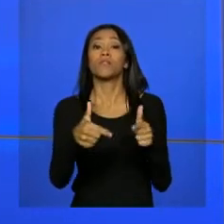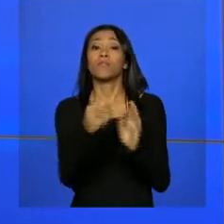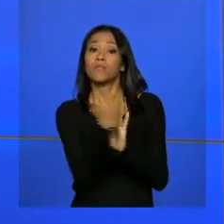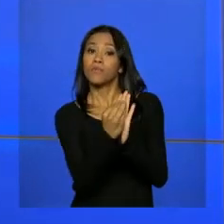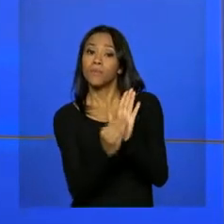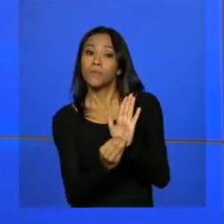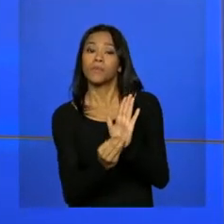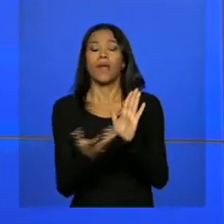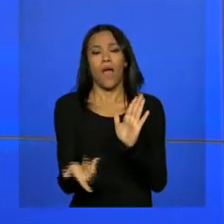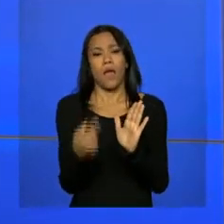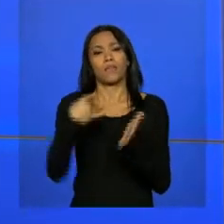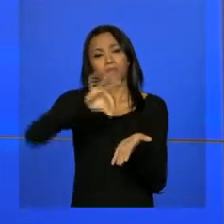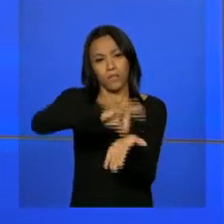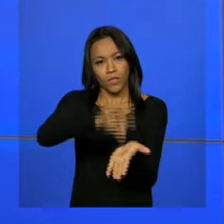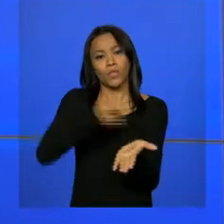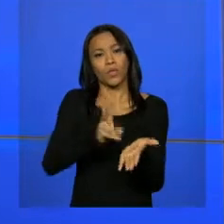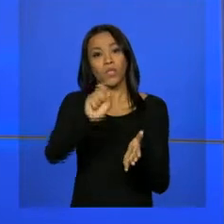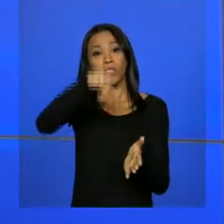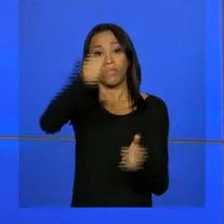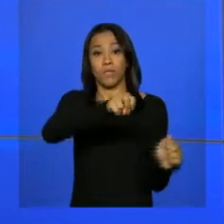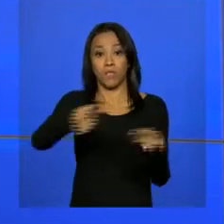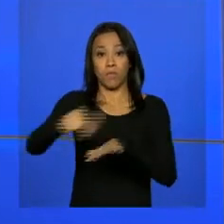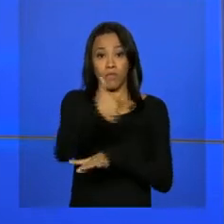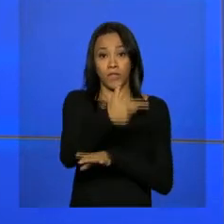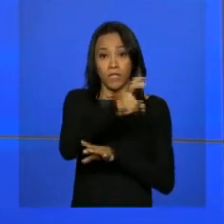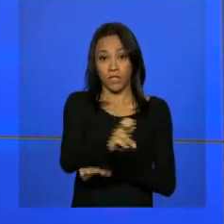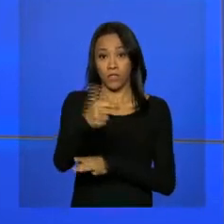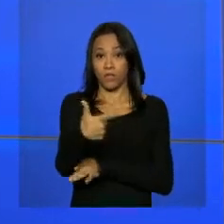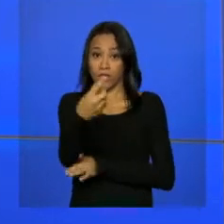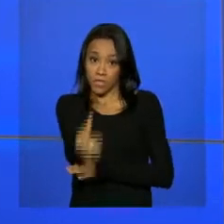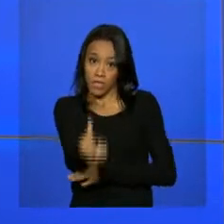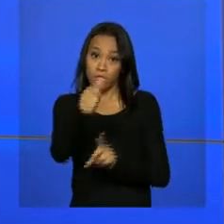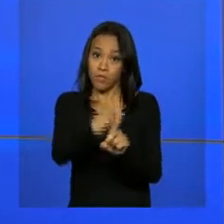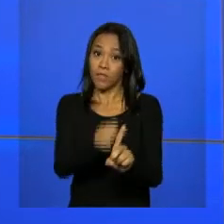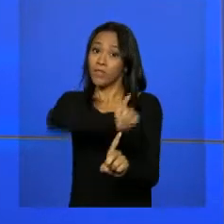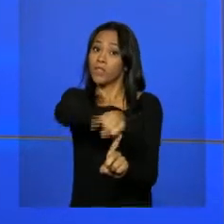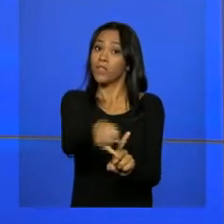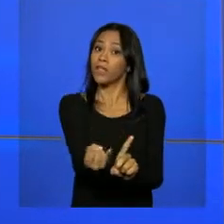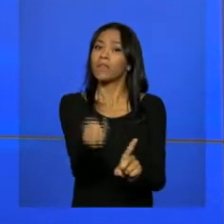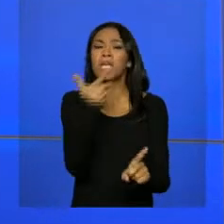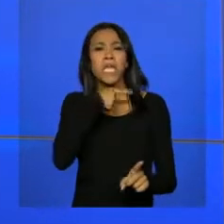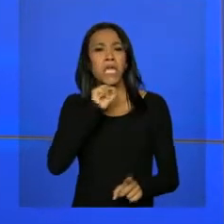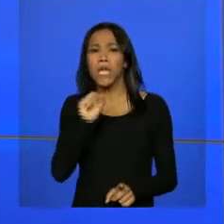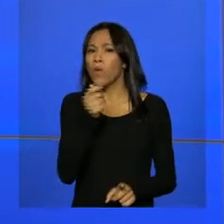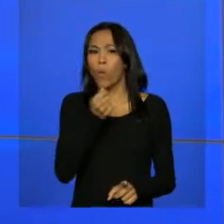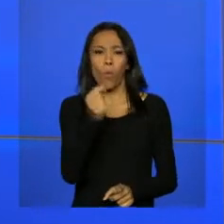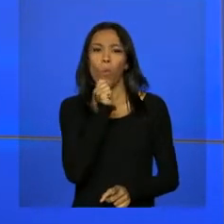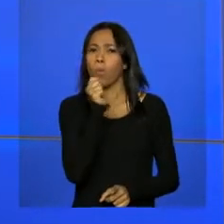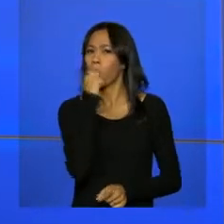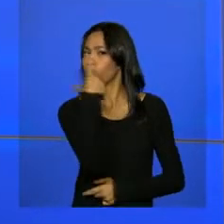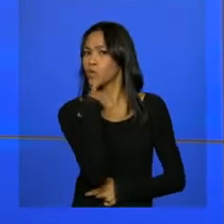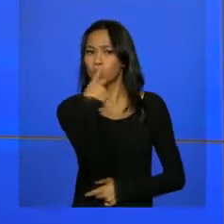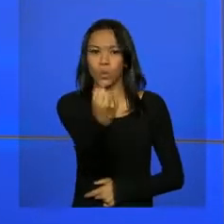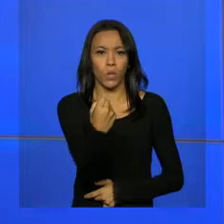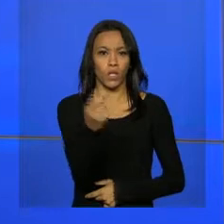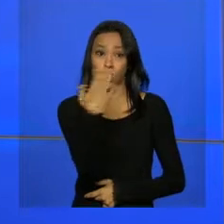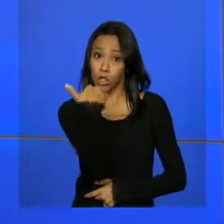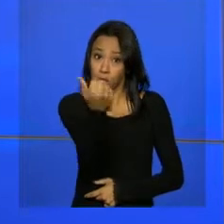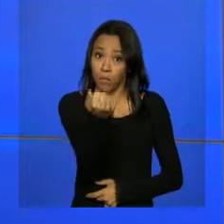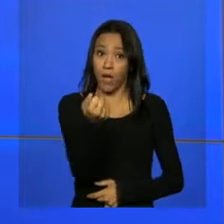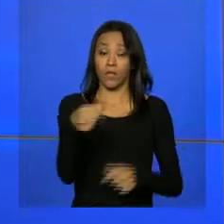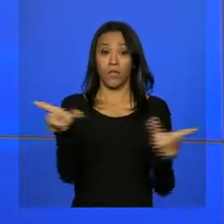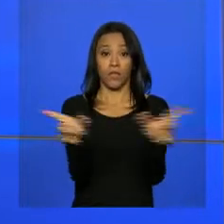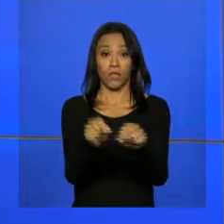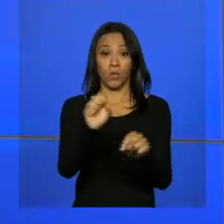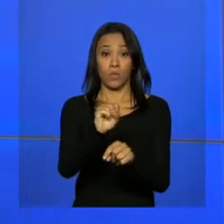As matrículas continuam na semana que vem, nos dias 25 e 26 de janeiro. Quem não foi selecionado na chamada regular do SISU